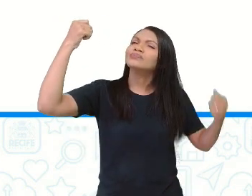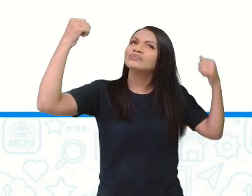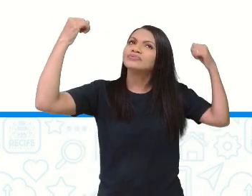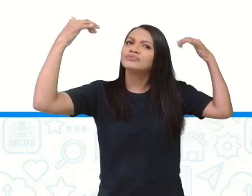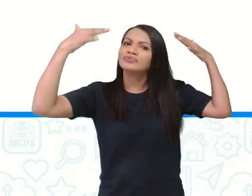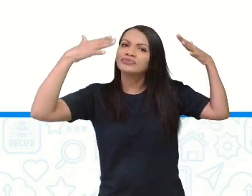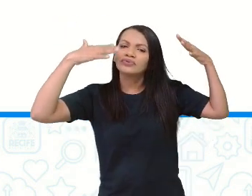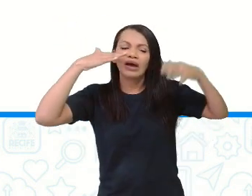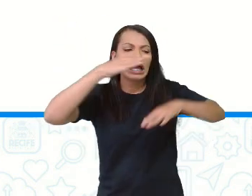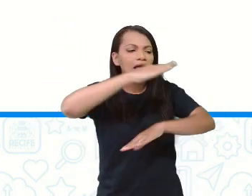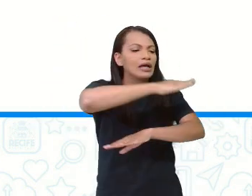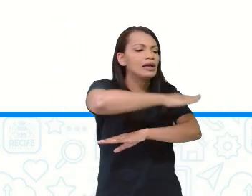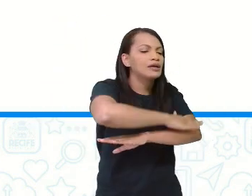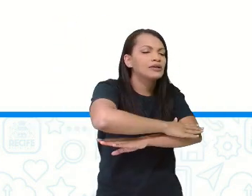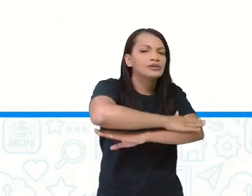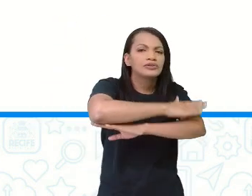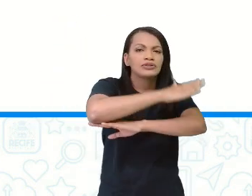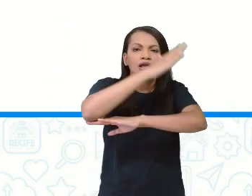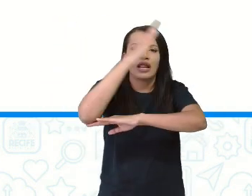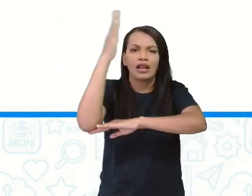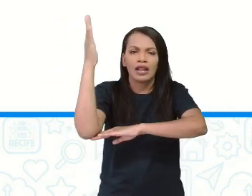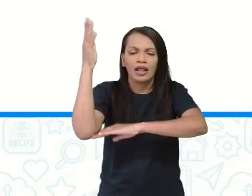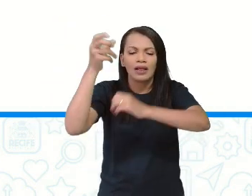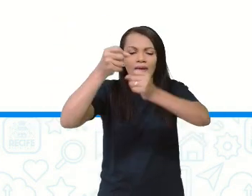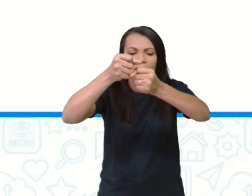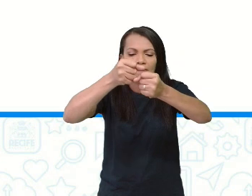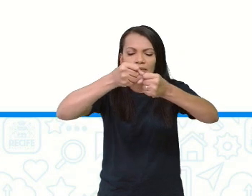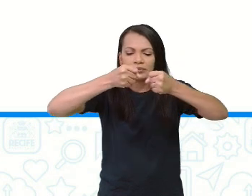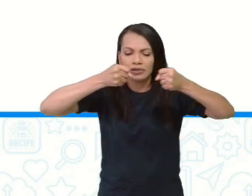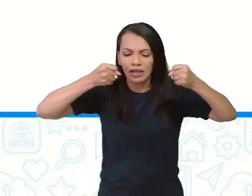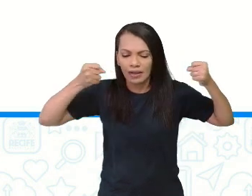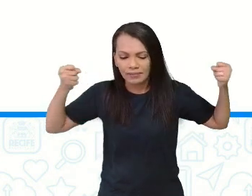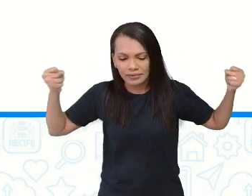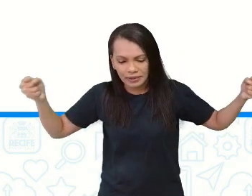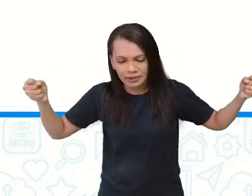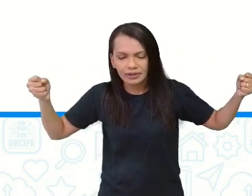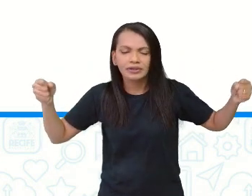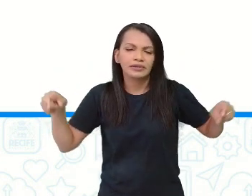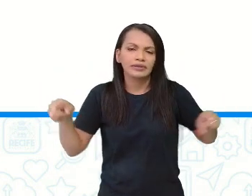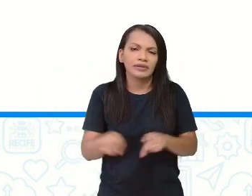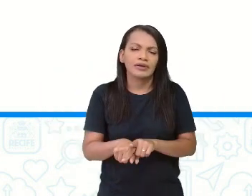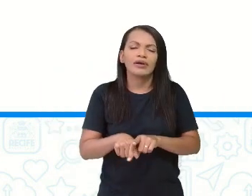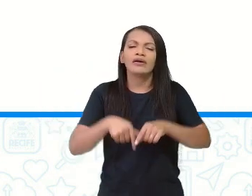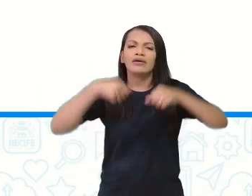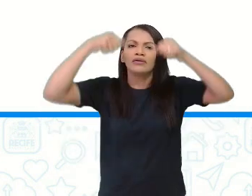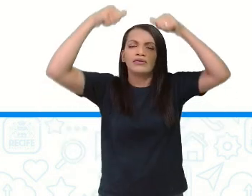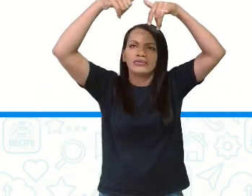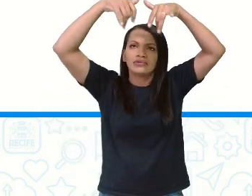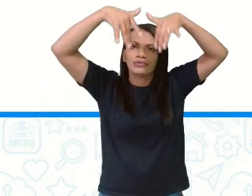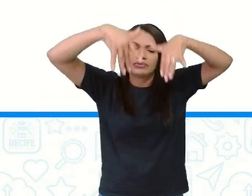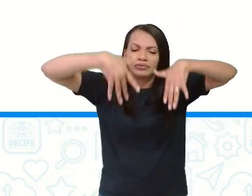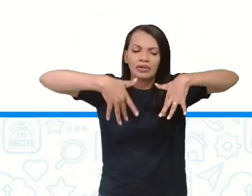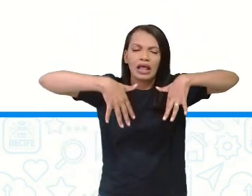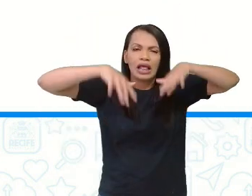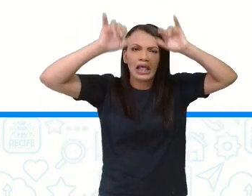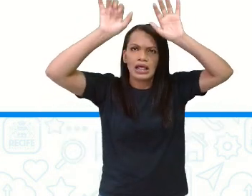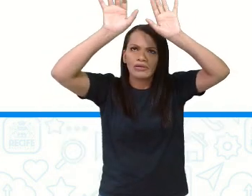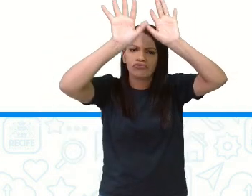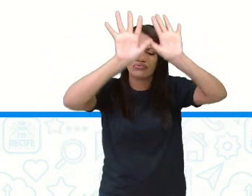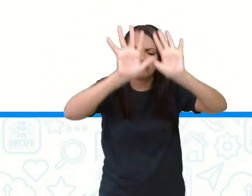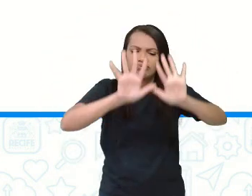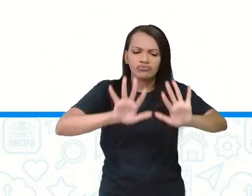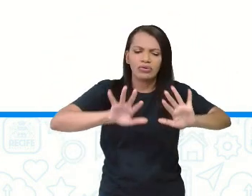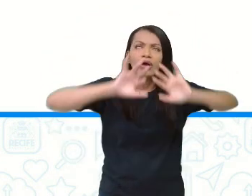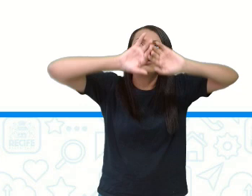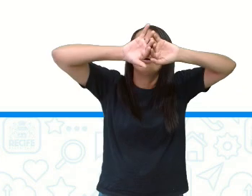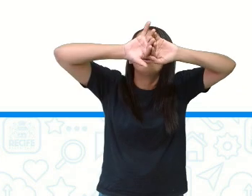às vezes tem ali uma janela que você pode afastar um pouquinho a cortina e deixar a luz natural. Está nesse ambiente, enquanto